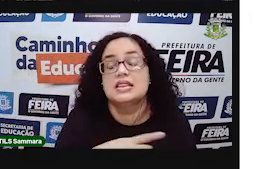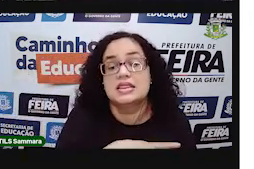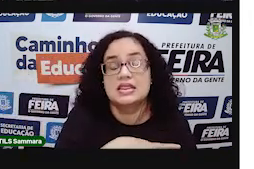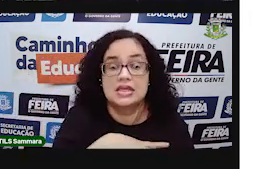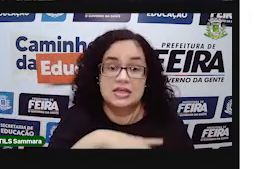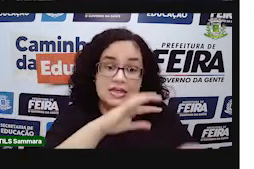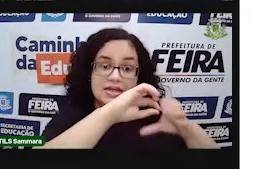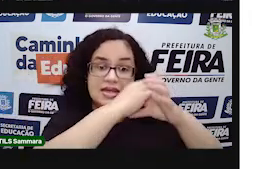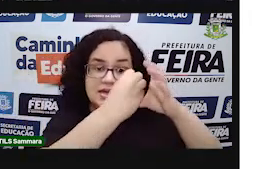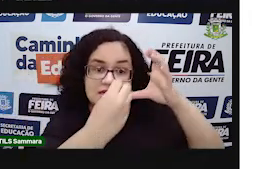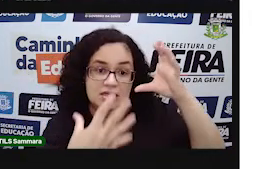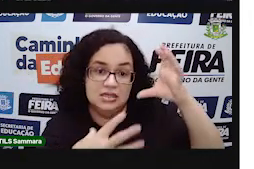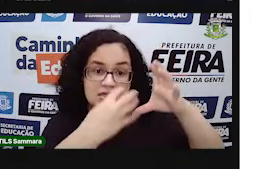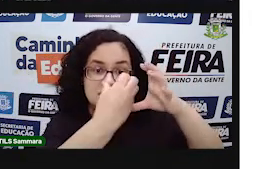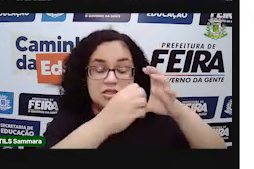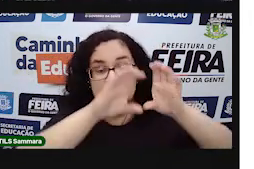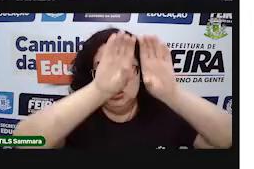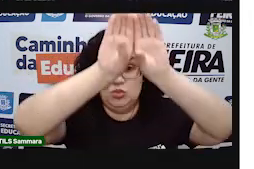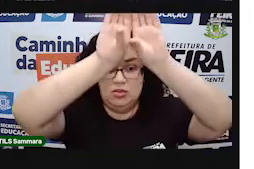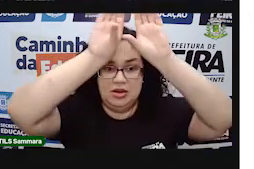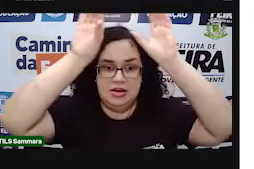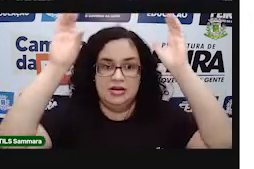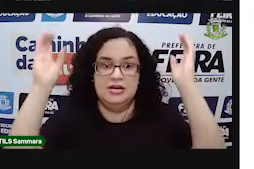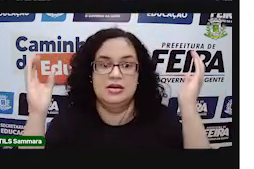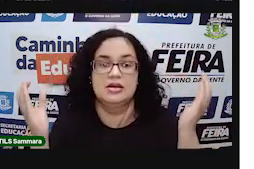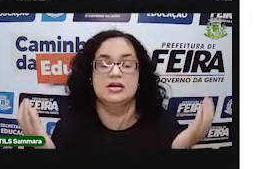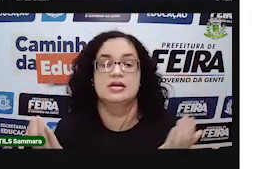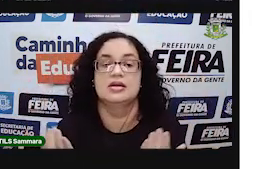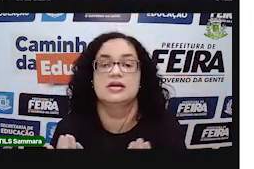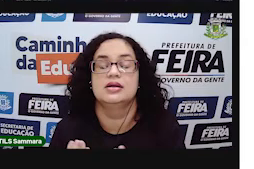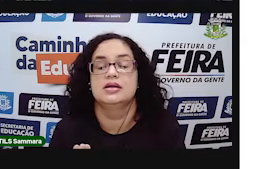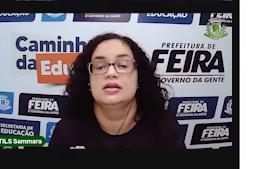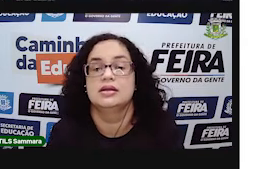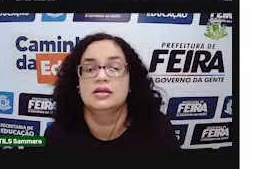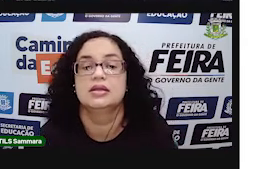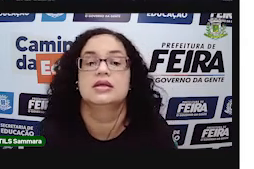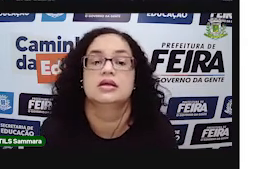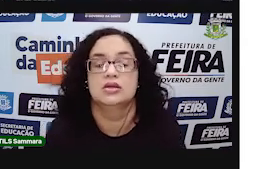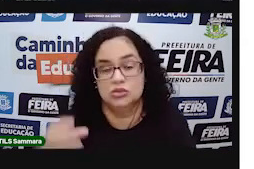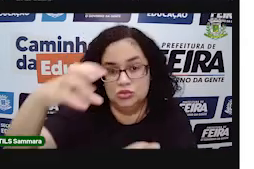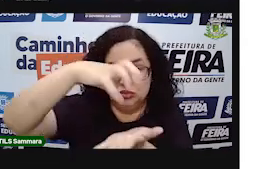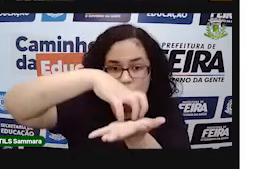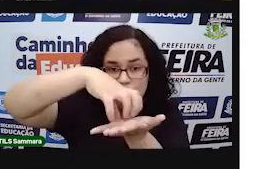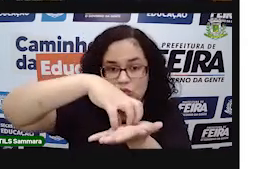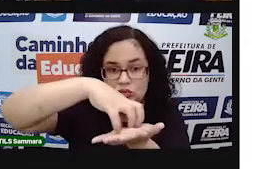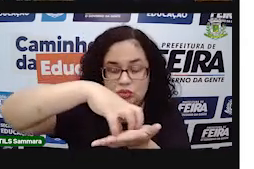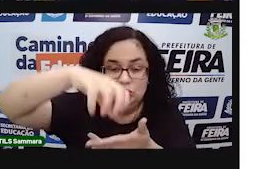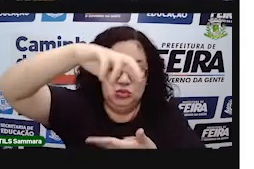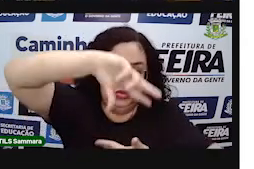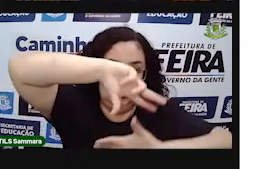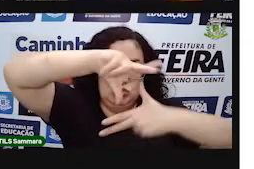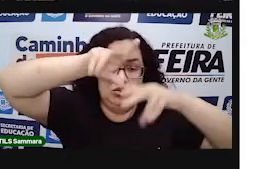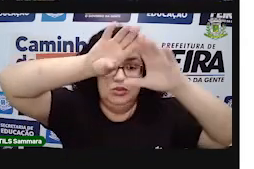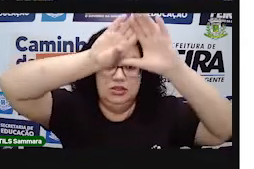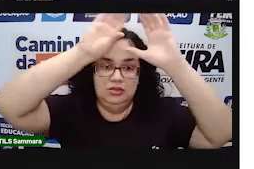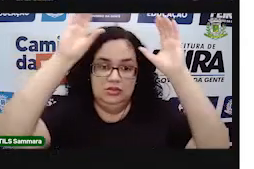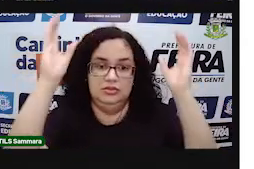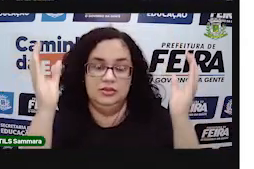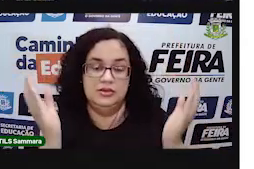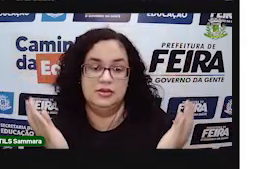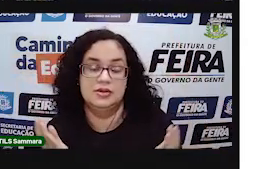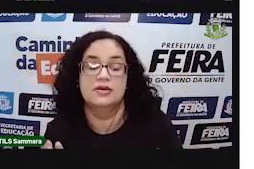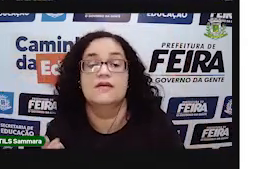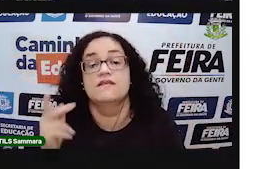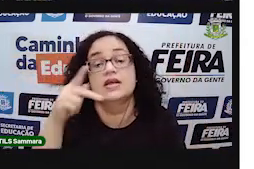características de uma esfera, o sólido geométrico esfera. Verdadeiro